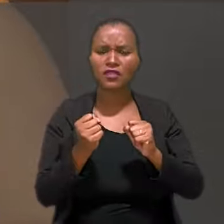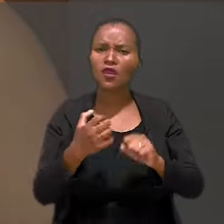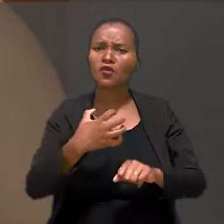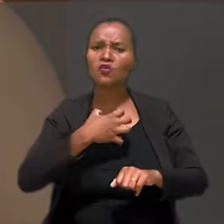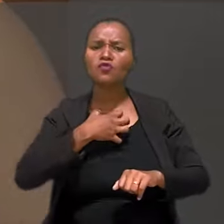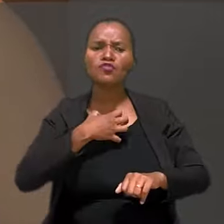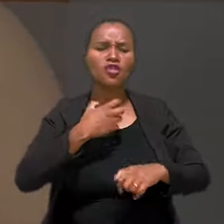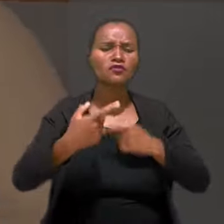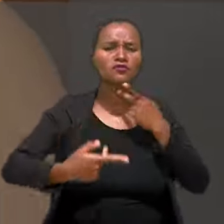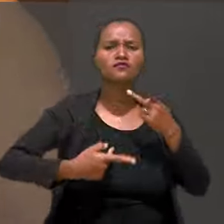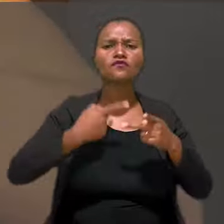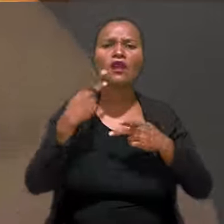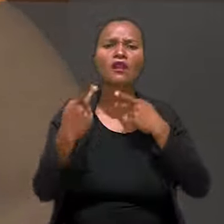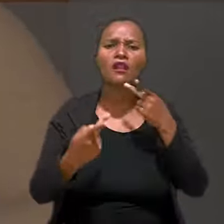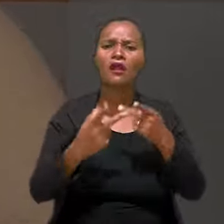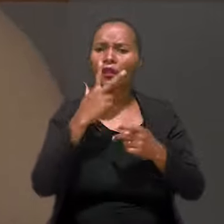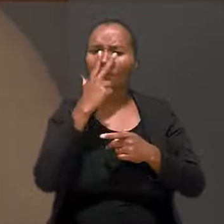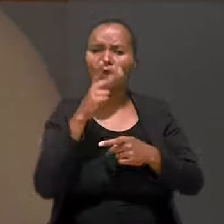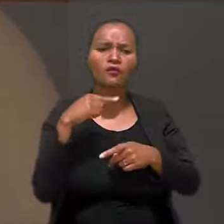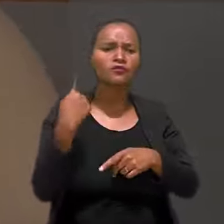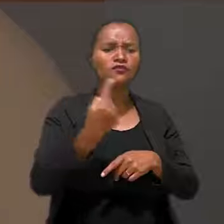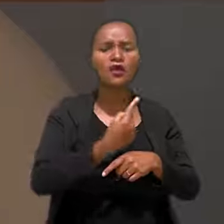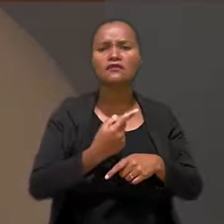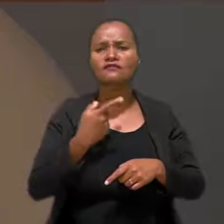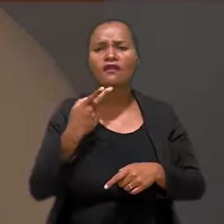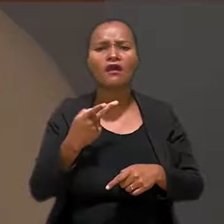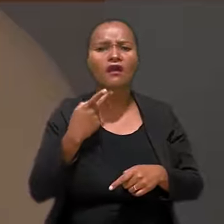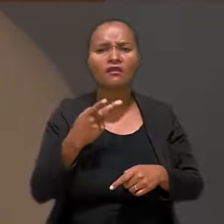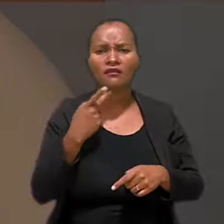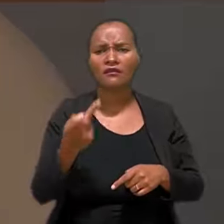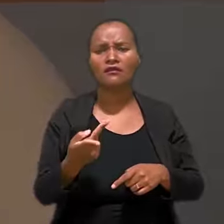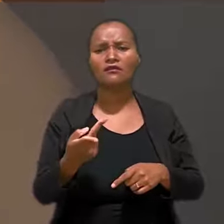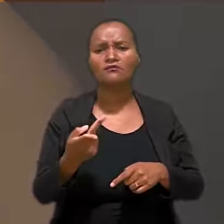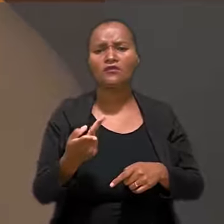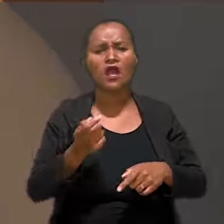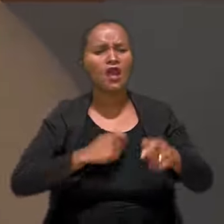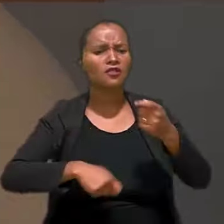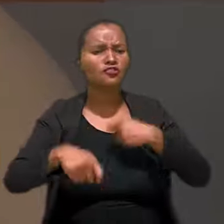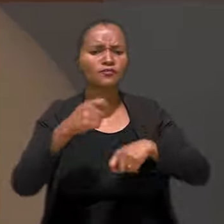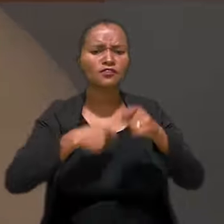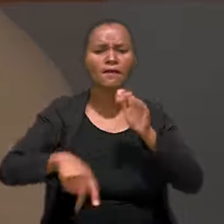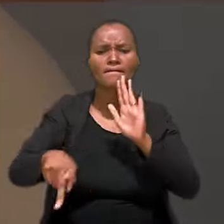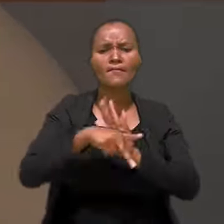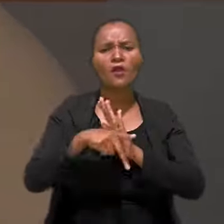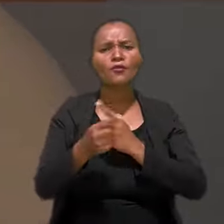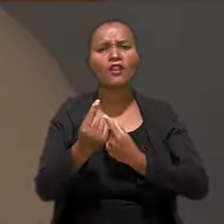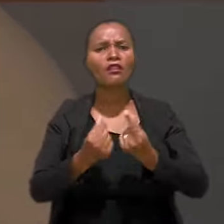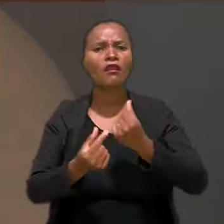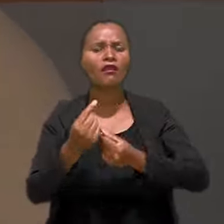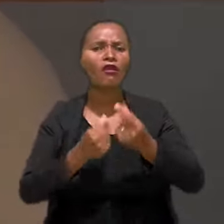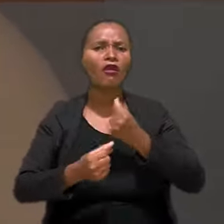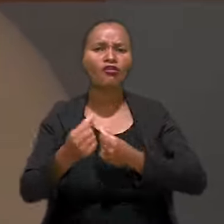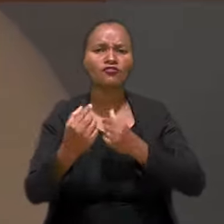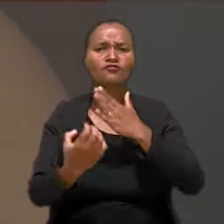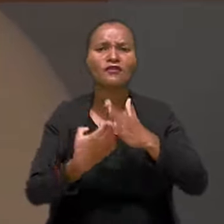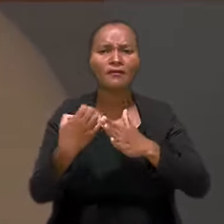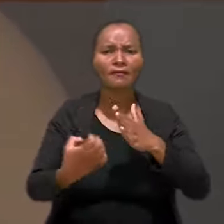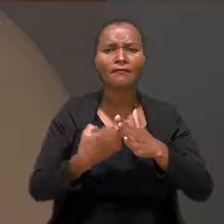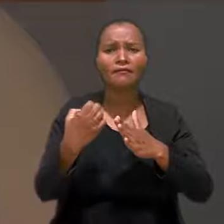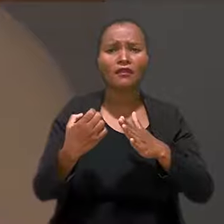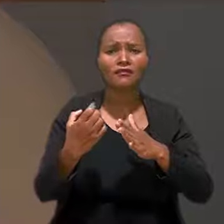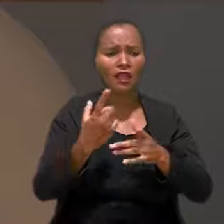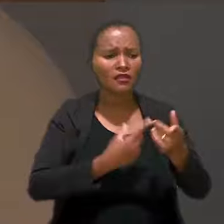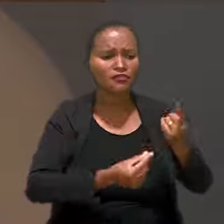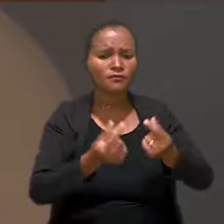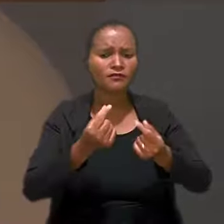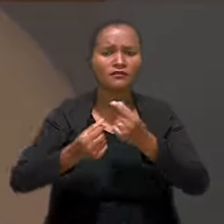empoderada, a maneira de falar como nós falamos e gerenciando os nossos próprios negócios,